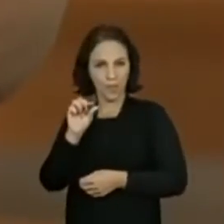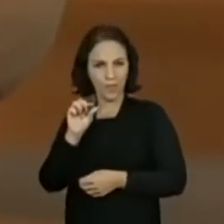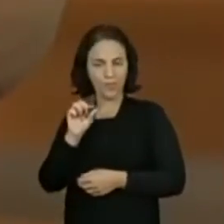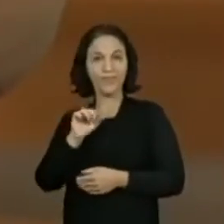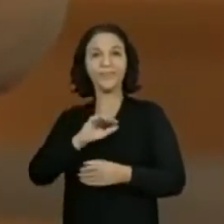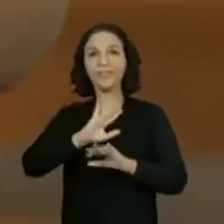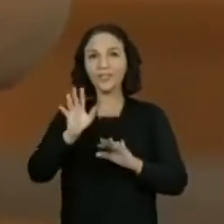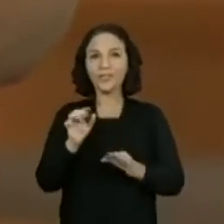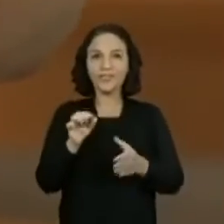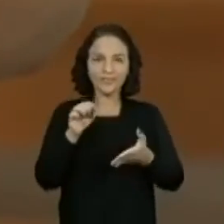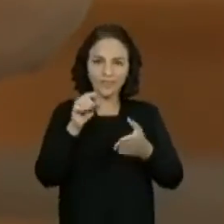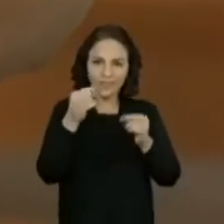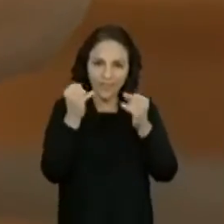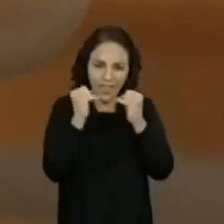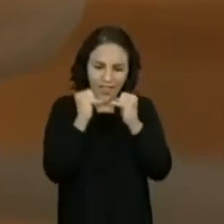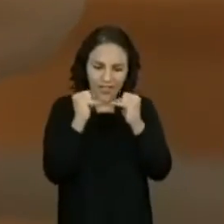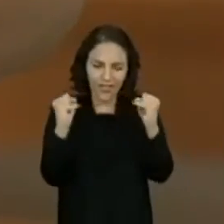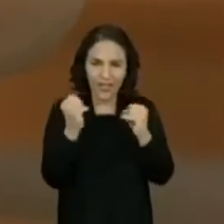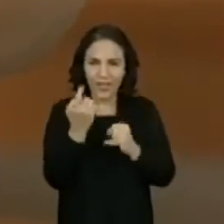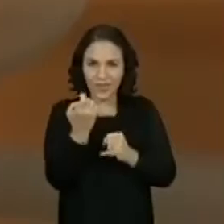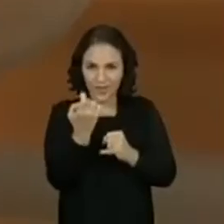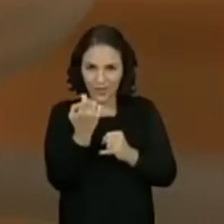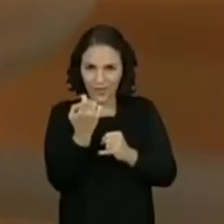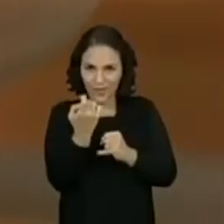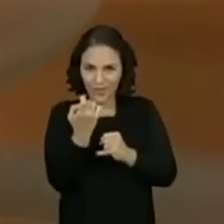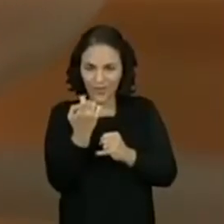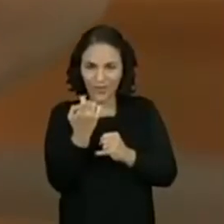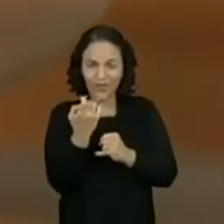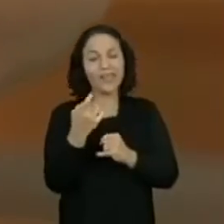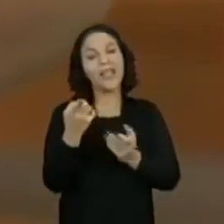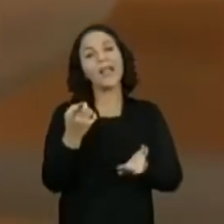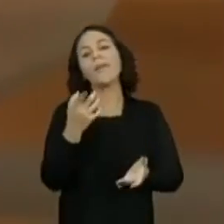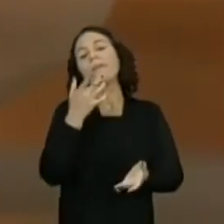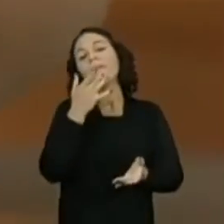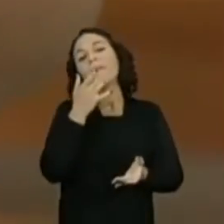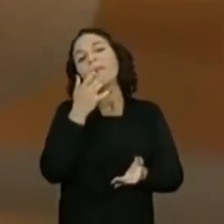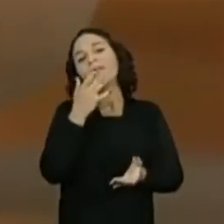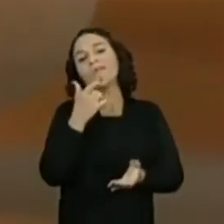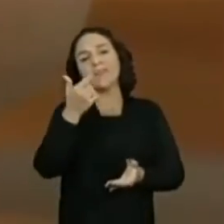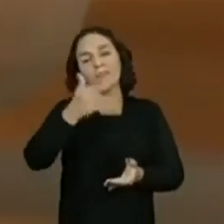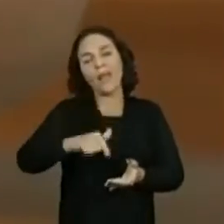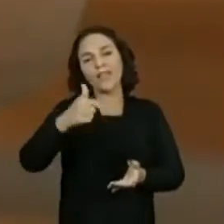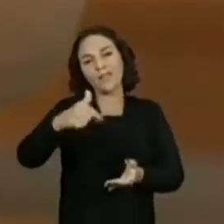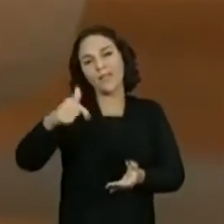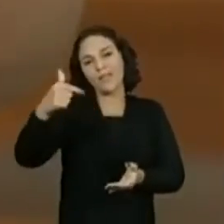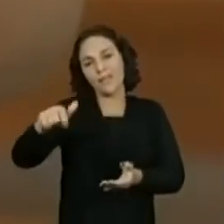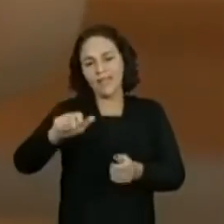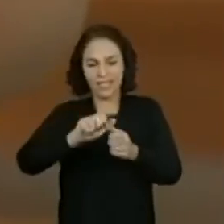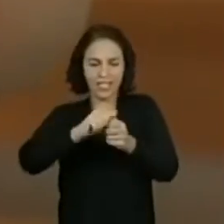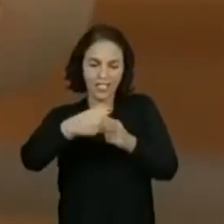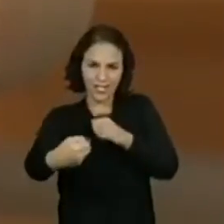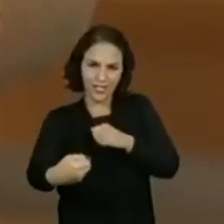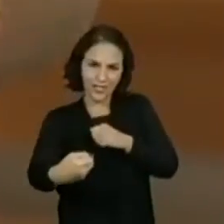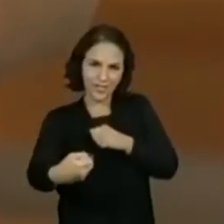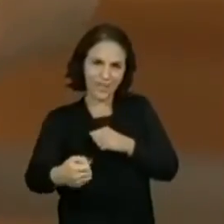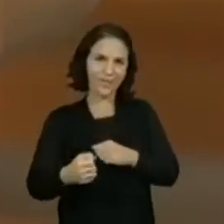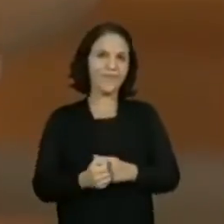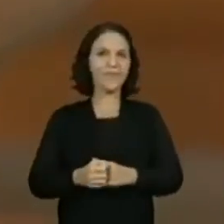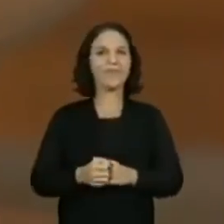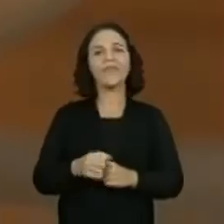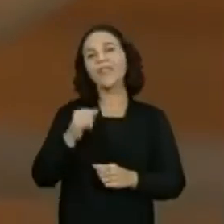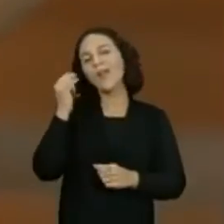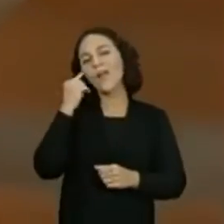quando a gente tira aqui a primeira fileirinha, fica mais fácil de debulhar o restante. Então, nós fazíamos assim e depois